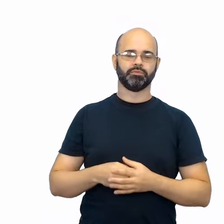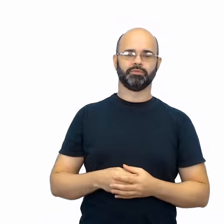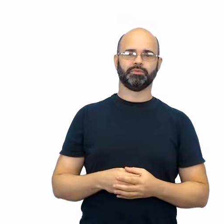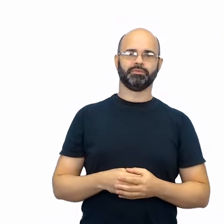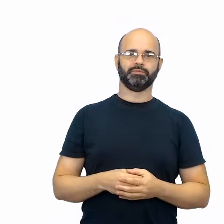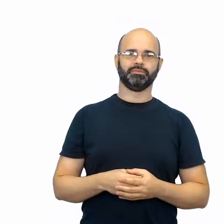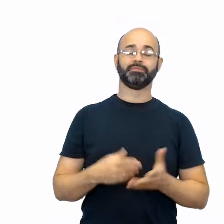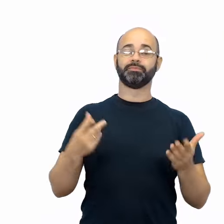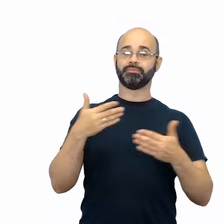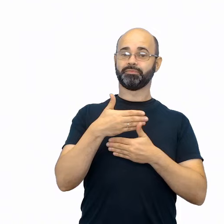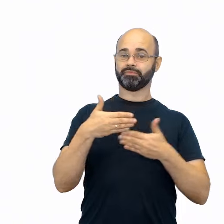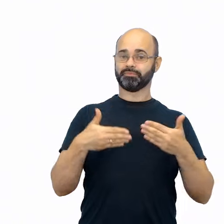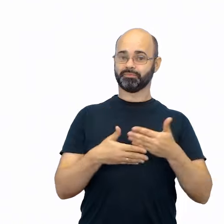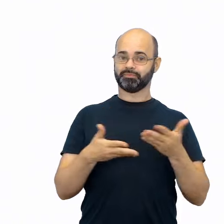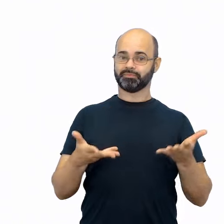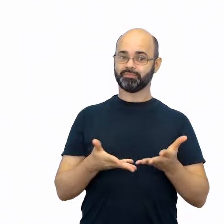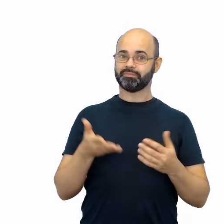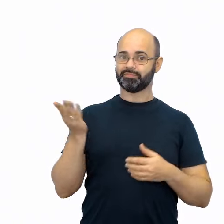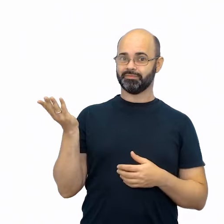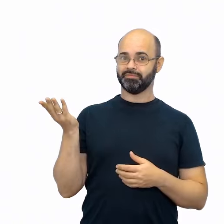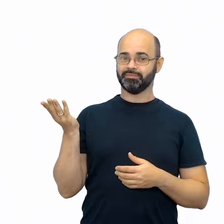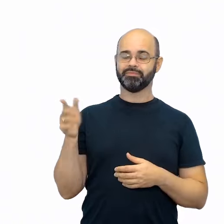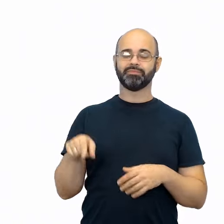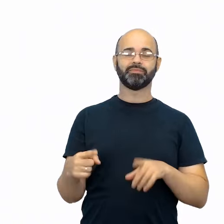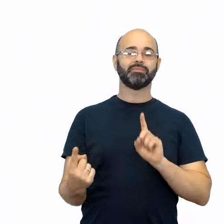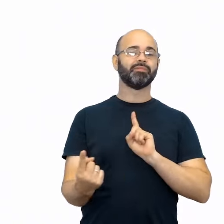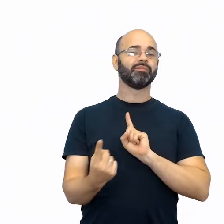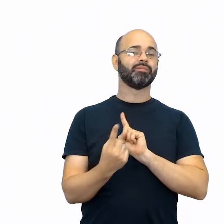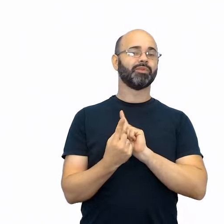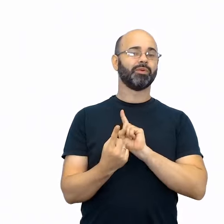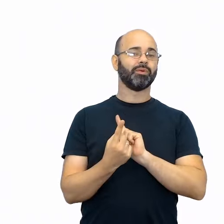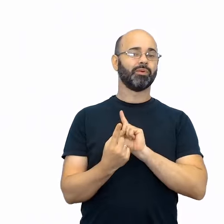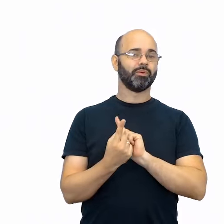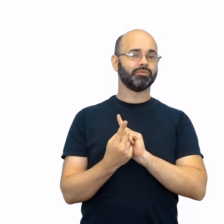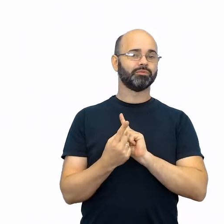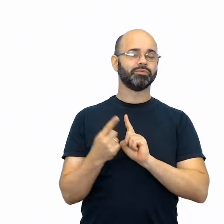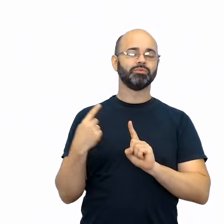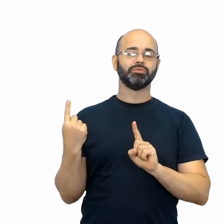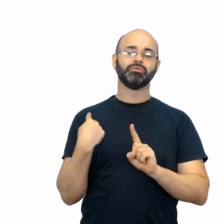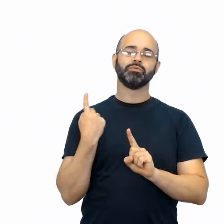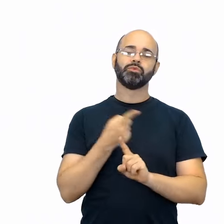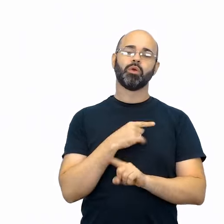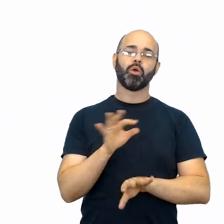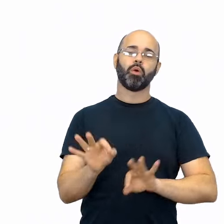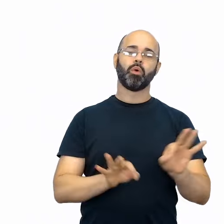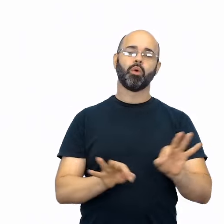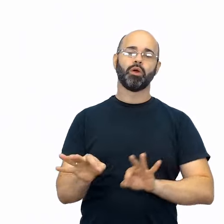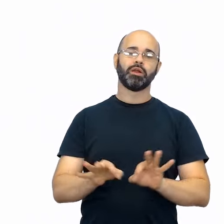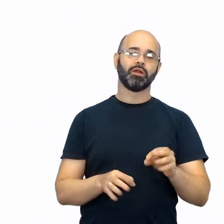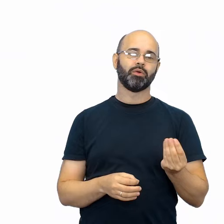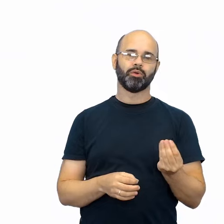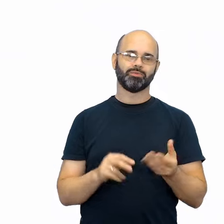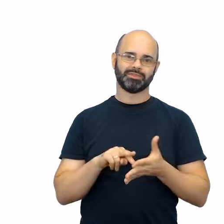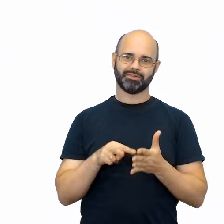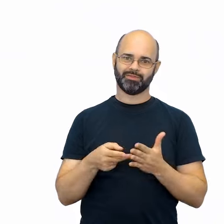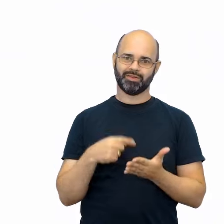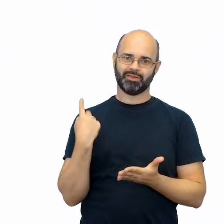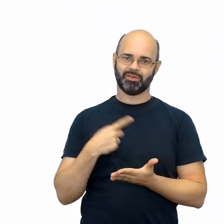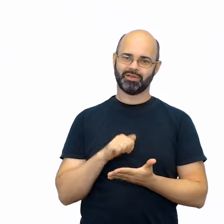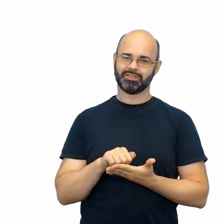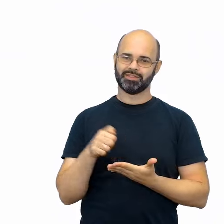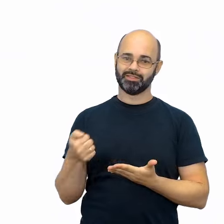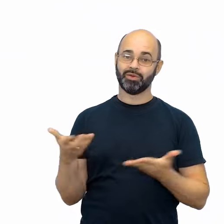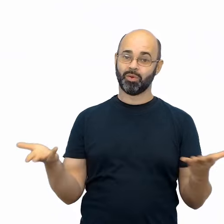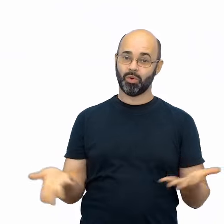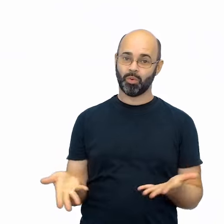vamos conhecer como o nosso encontro está organizado. Ou seja, é a nossa agenda do dia.